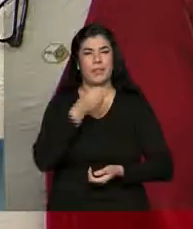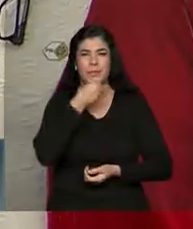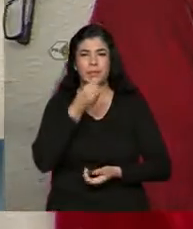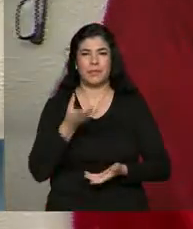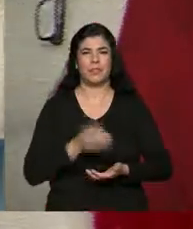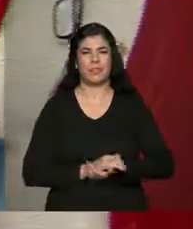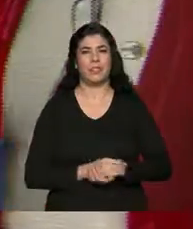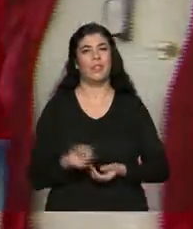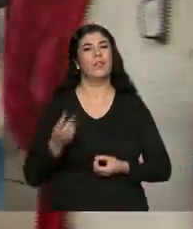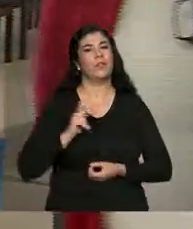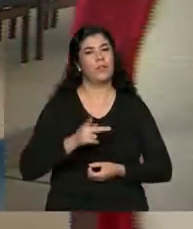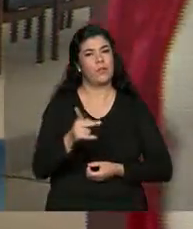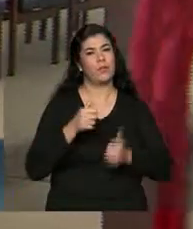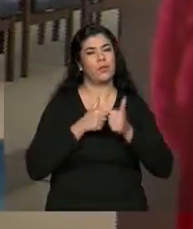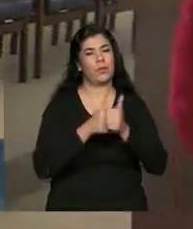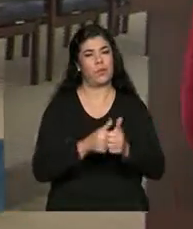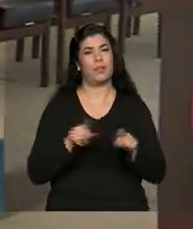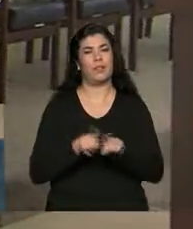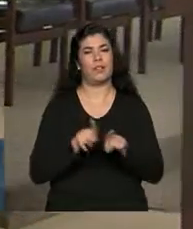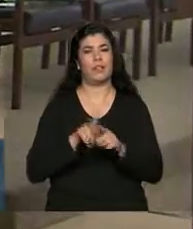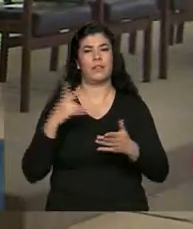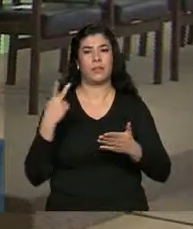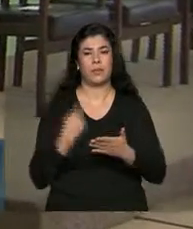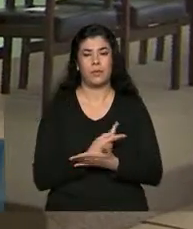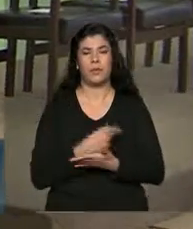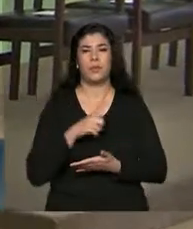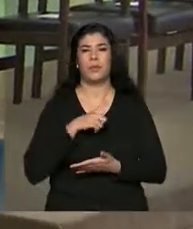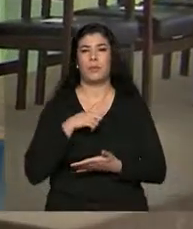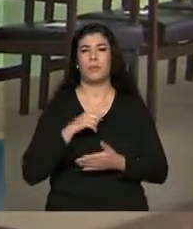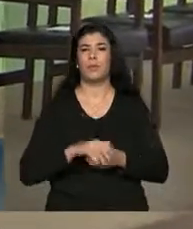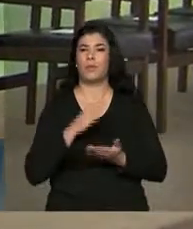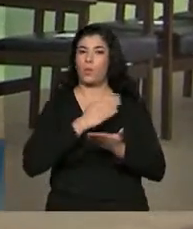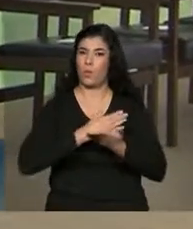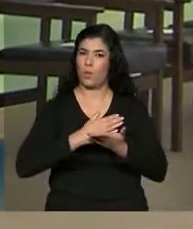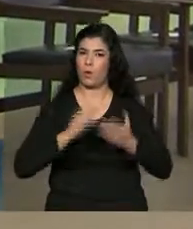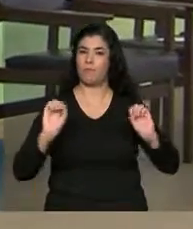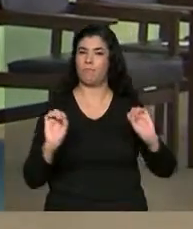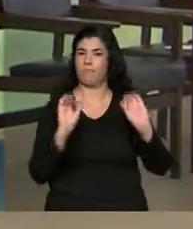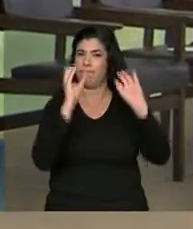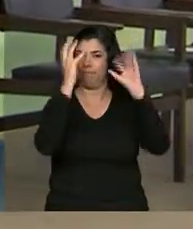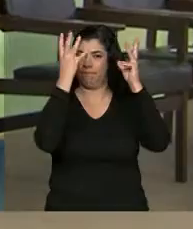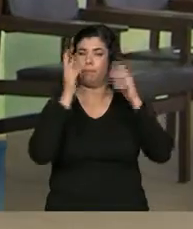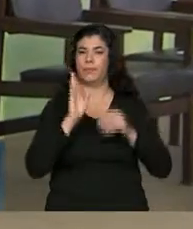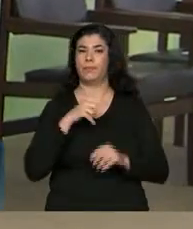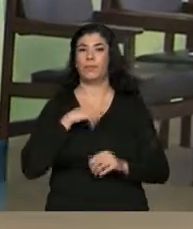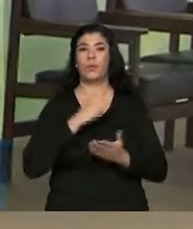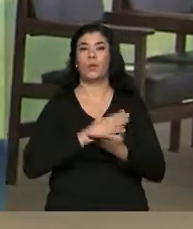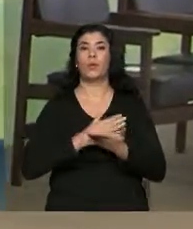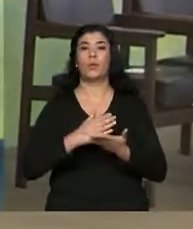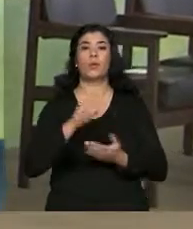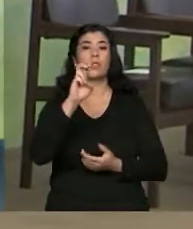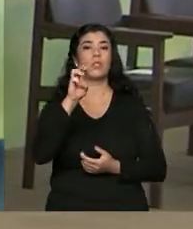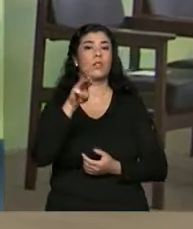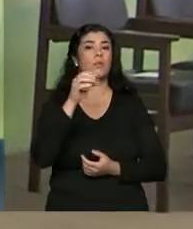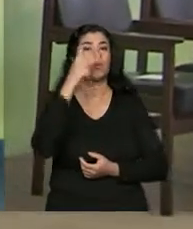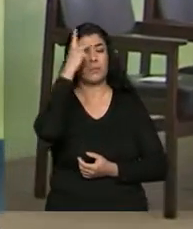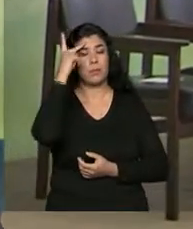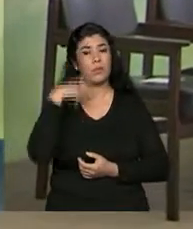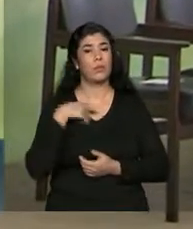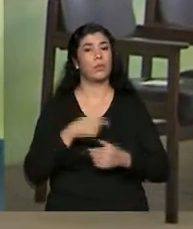participação. gente continua acompanhando aqui o início, a abertura da cerimônia, que vai comemorar os 5 milhões de